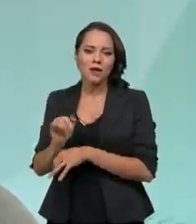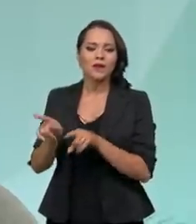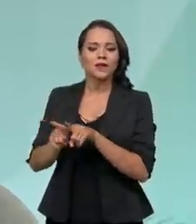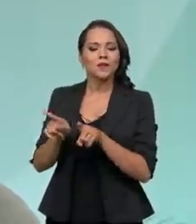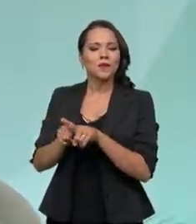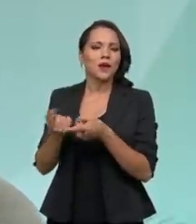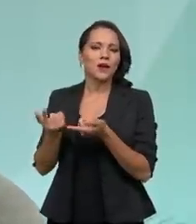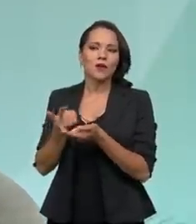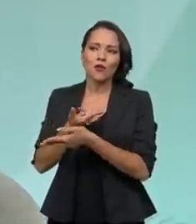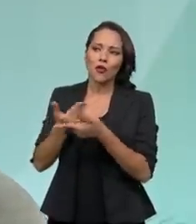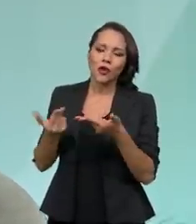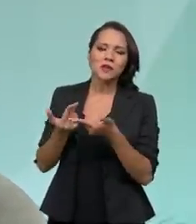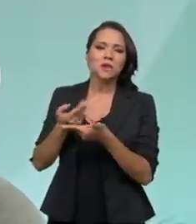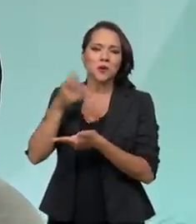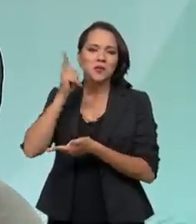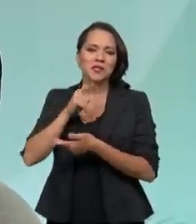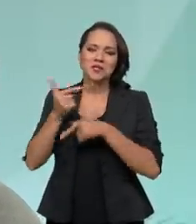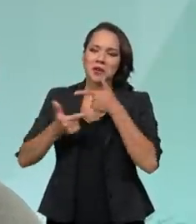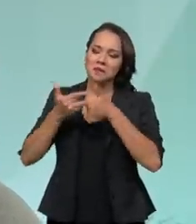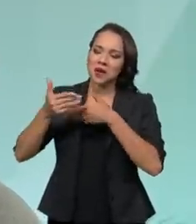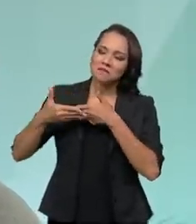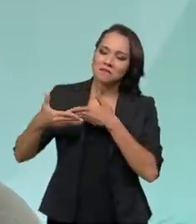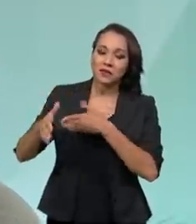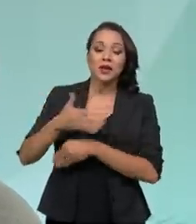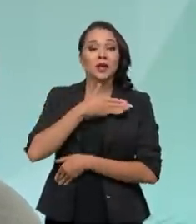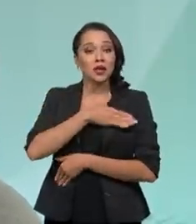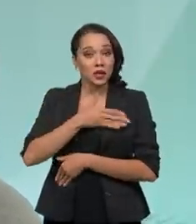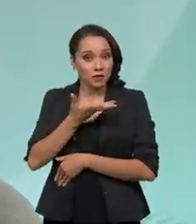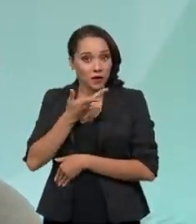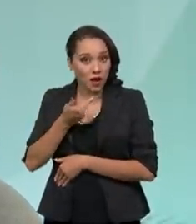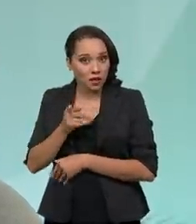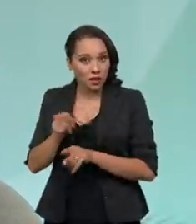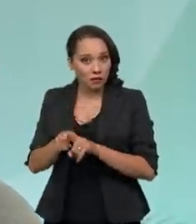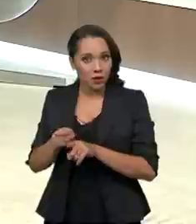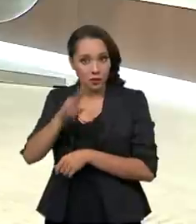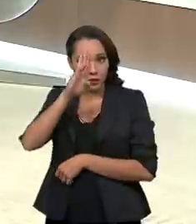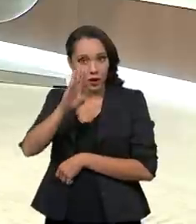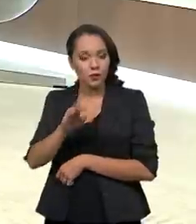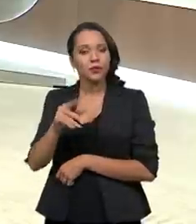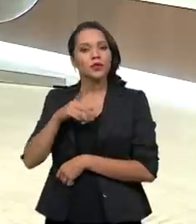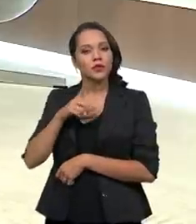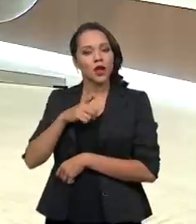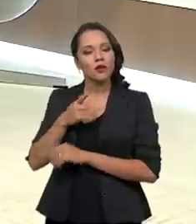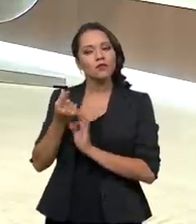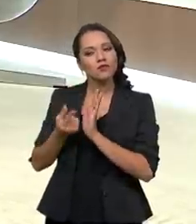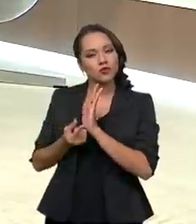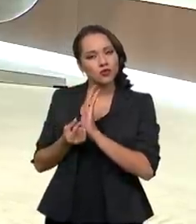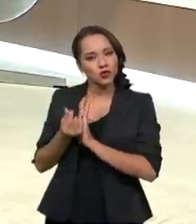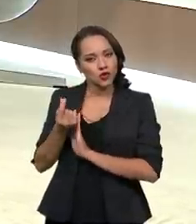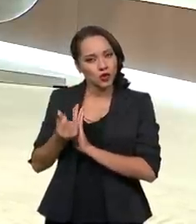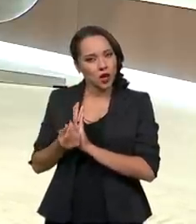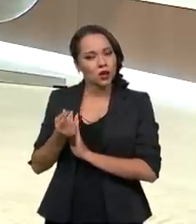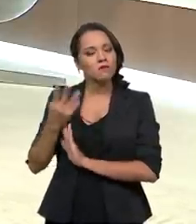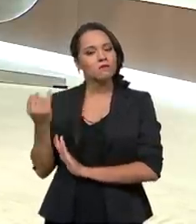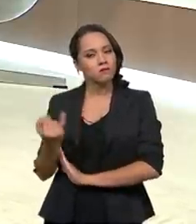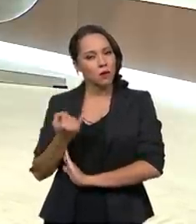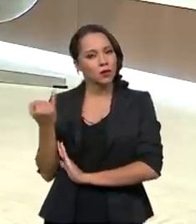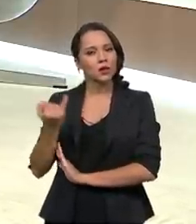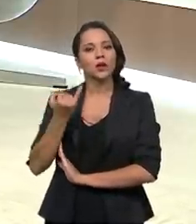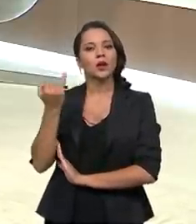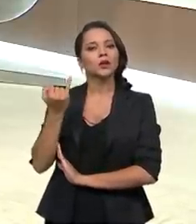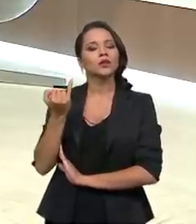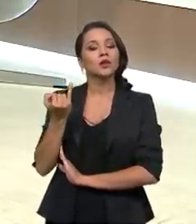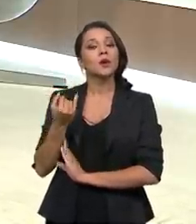equipamentos para poder funcionar. E gostaria de destacar, também tivemos um aporte de recursos significativos